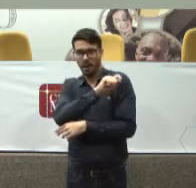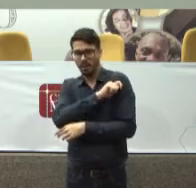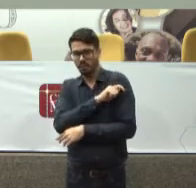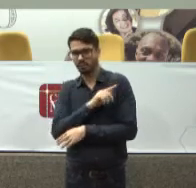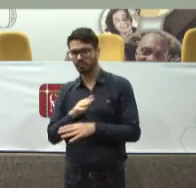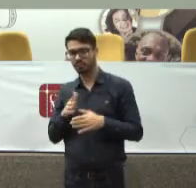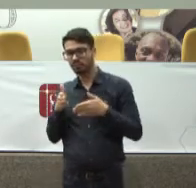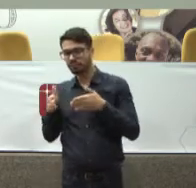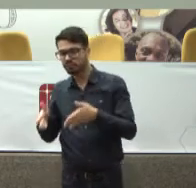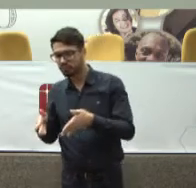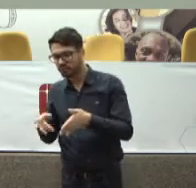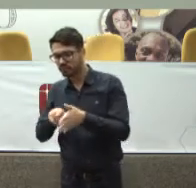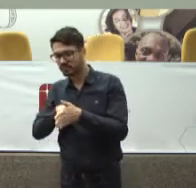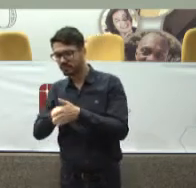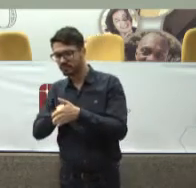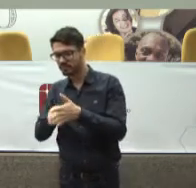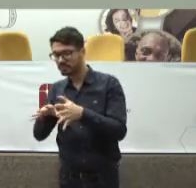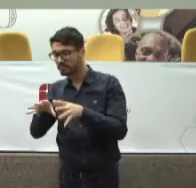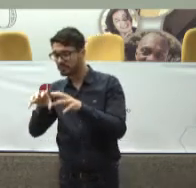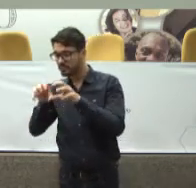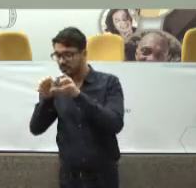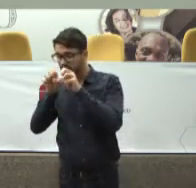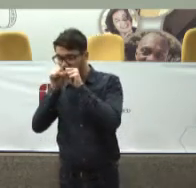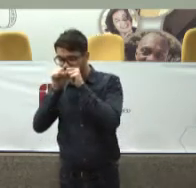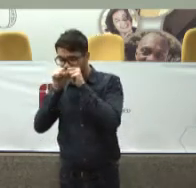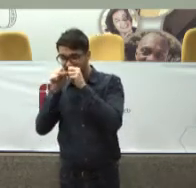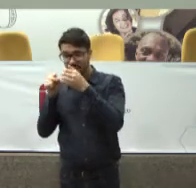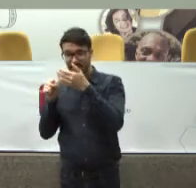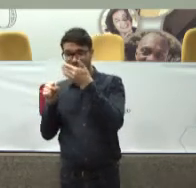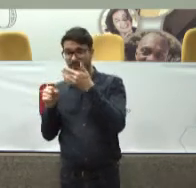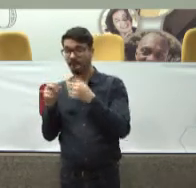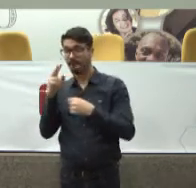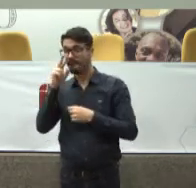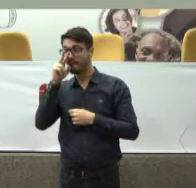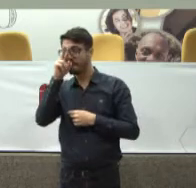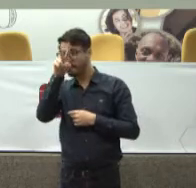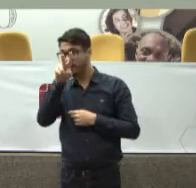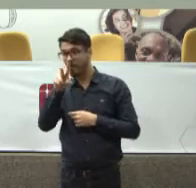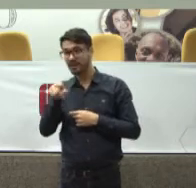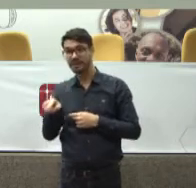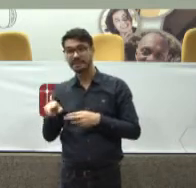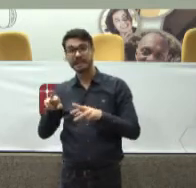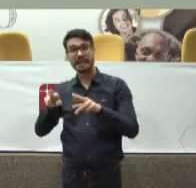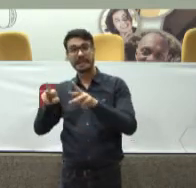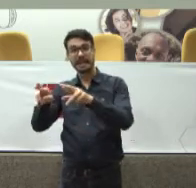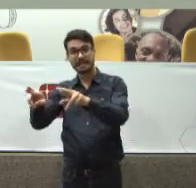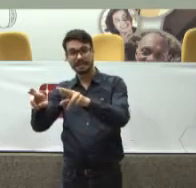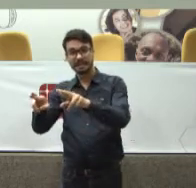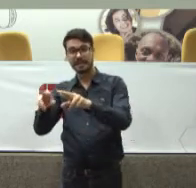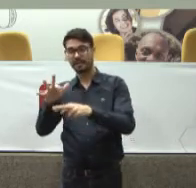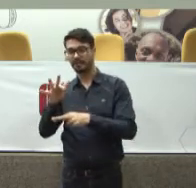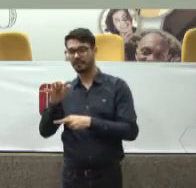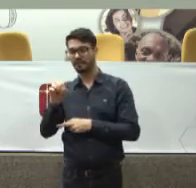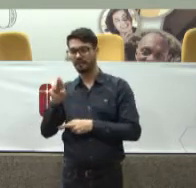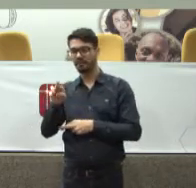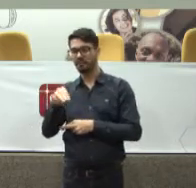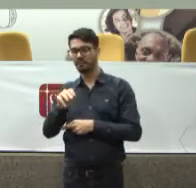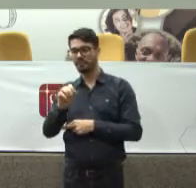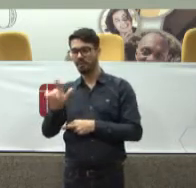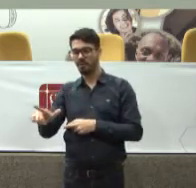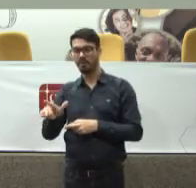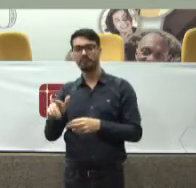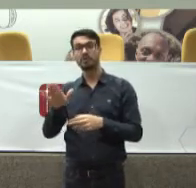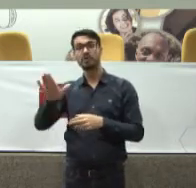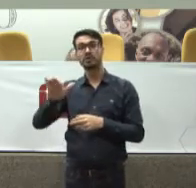Dos cadáveres Com aquele cheiro Tremendo de formol Que depois descobrimos Que é cancerígena Então chamamos a